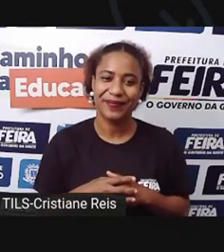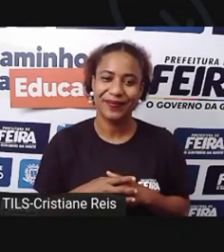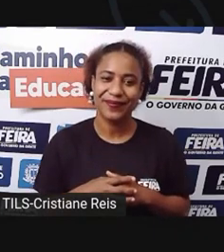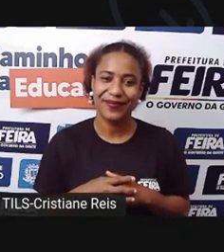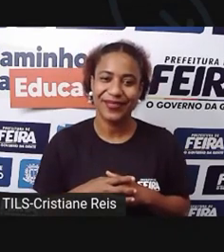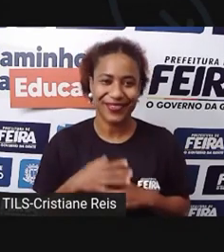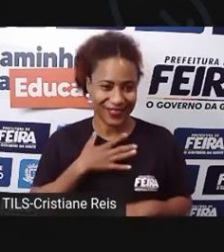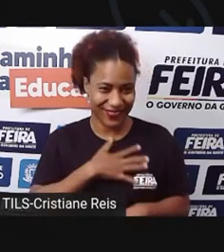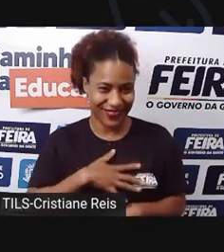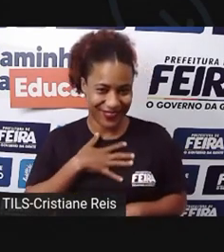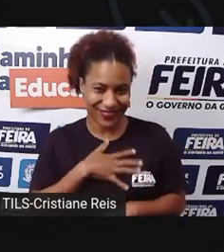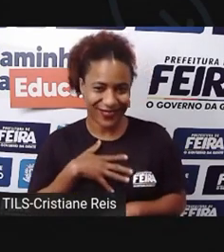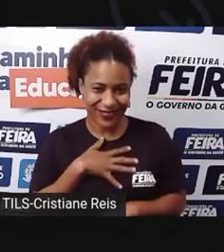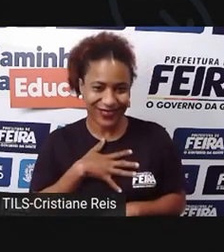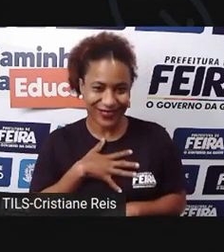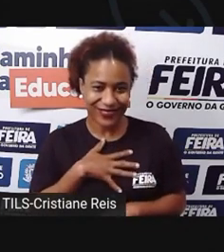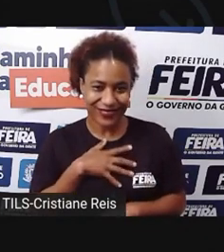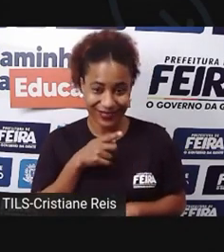Gostaram do saci?